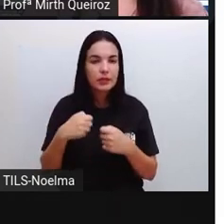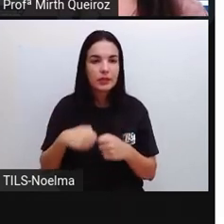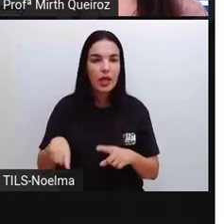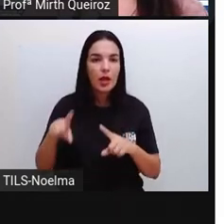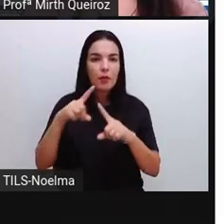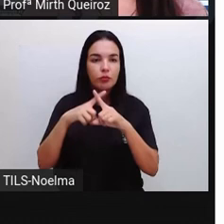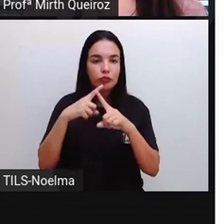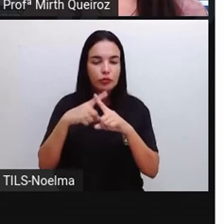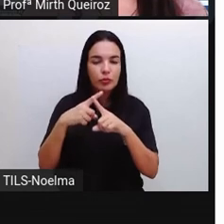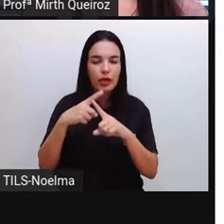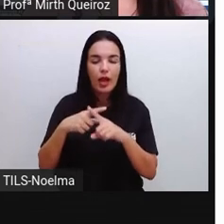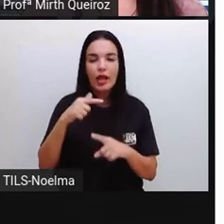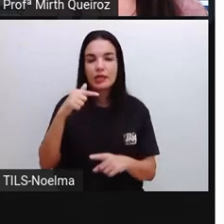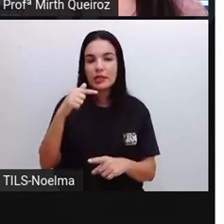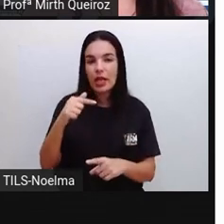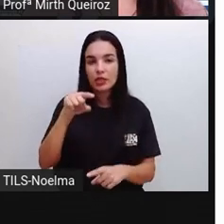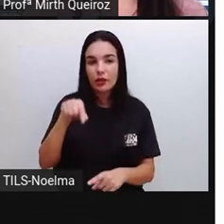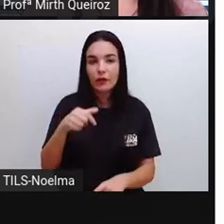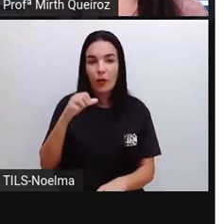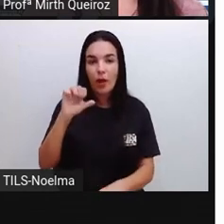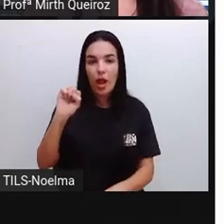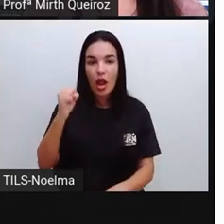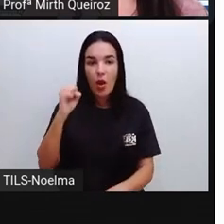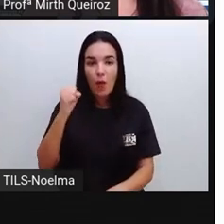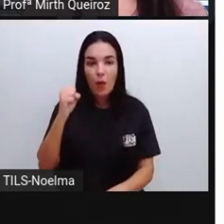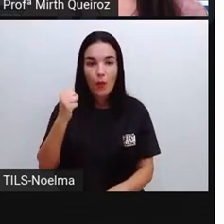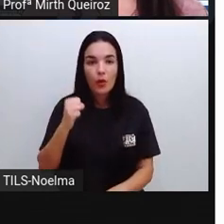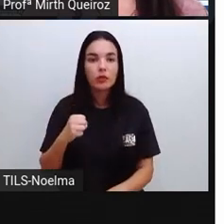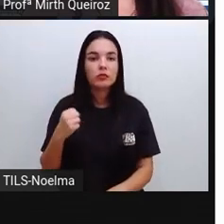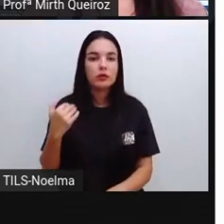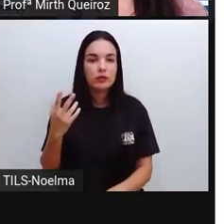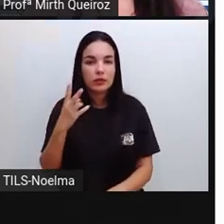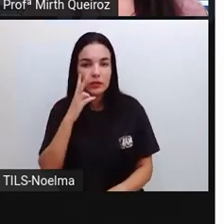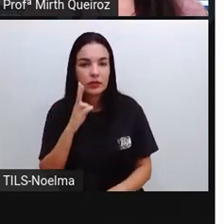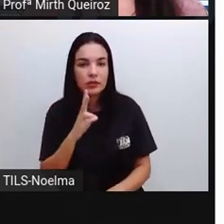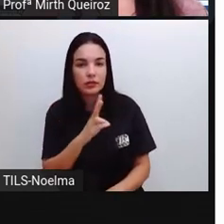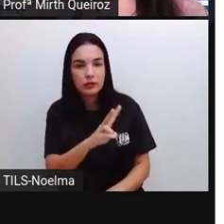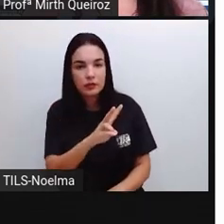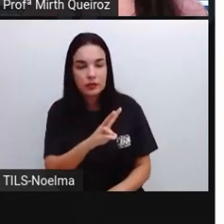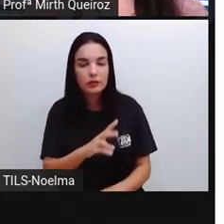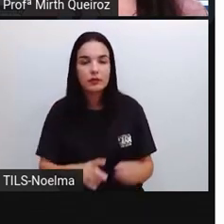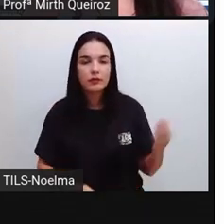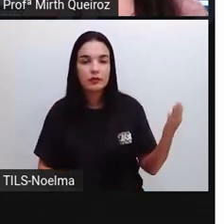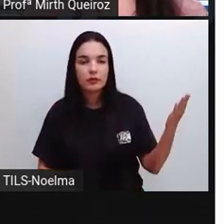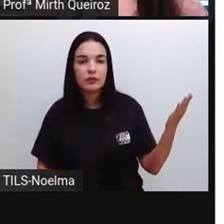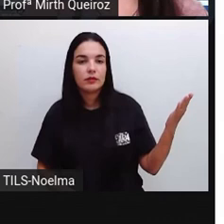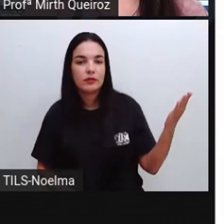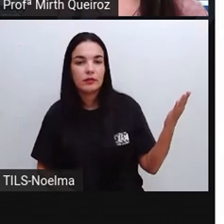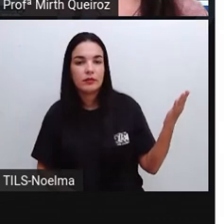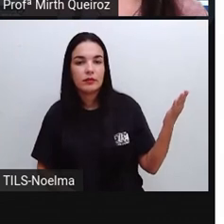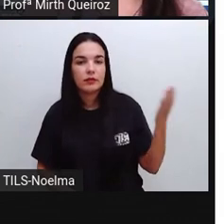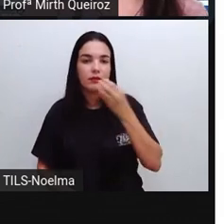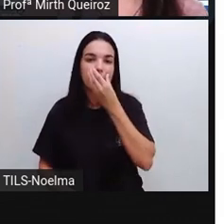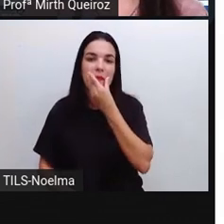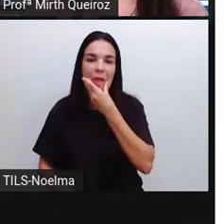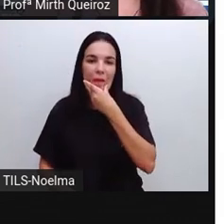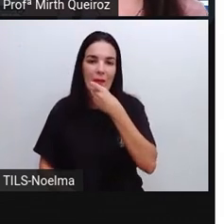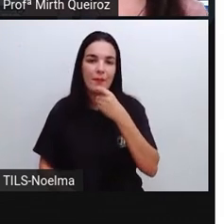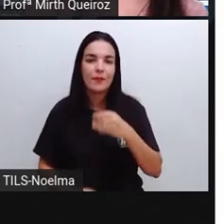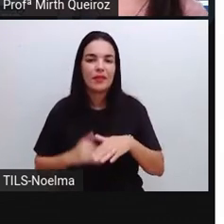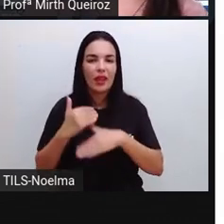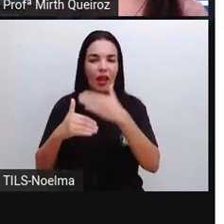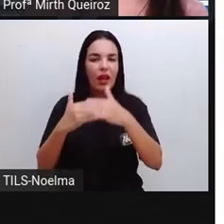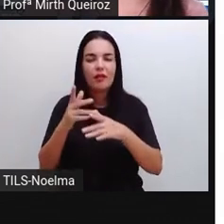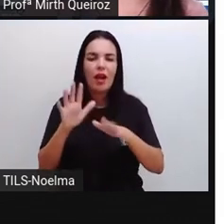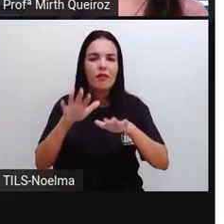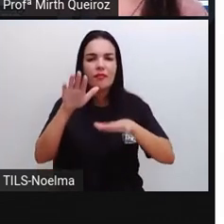nesse caso aí, por 7,8, né? De acordo aí, o consumo, que é 7,08 reais, e aí vai